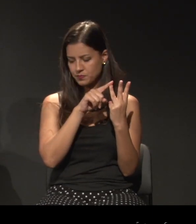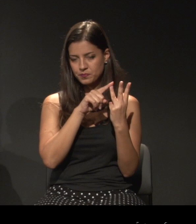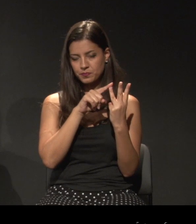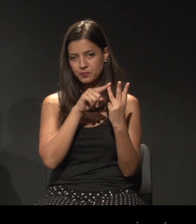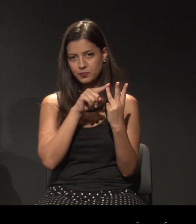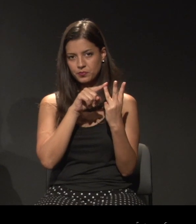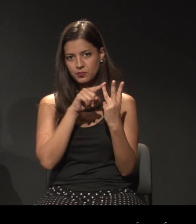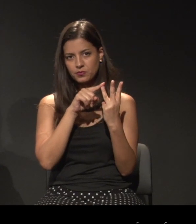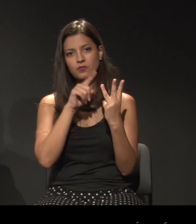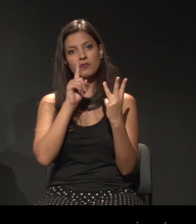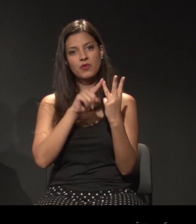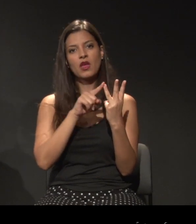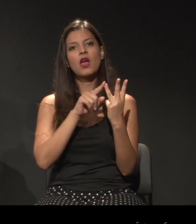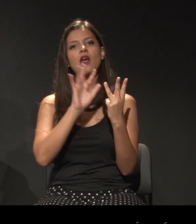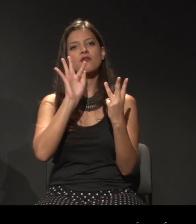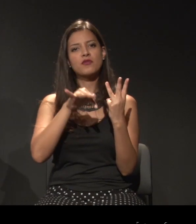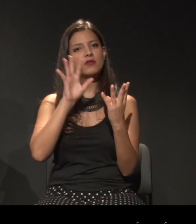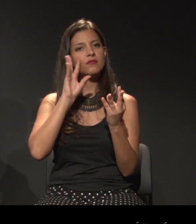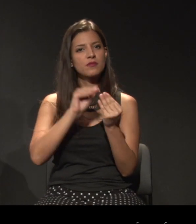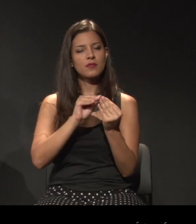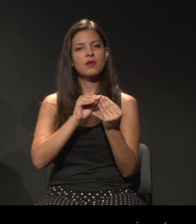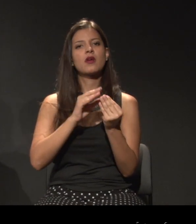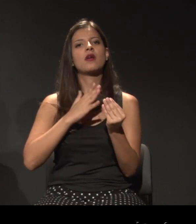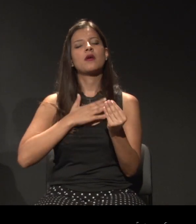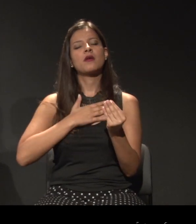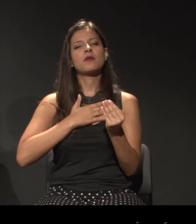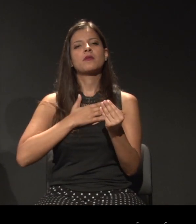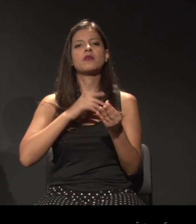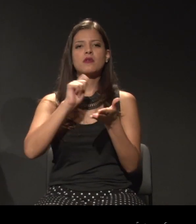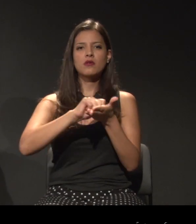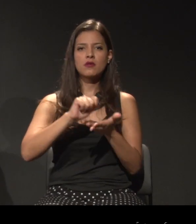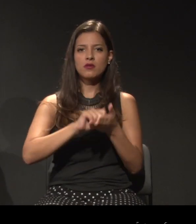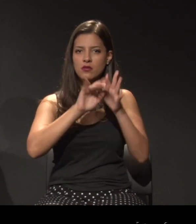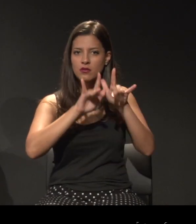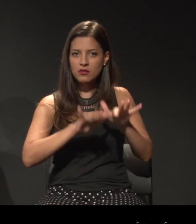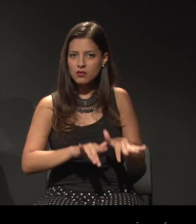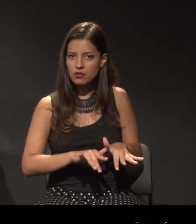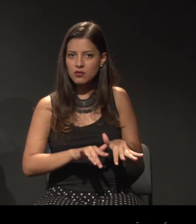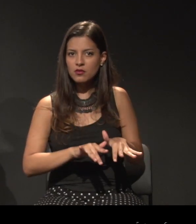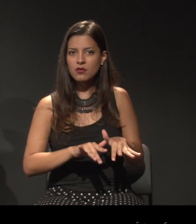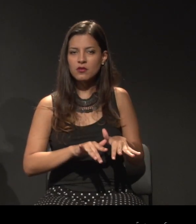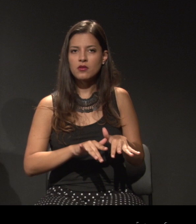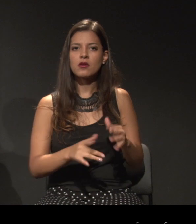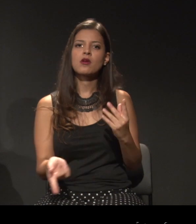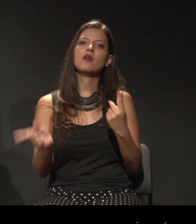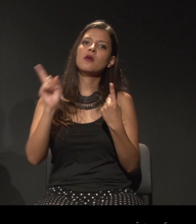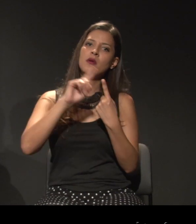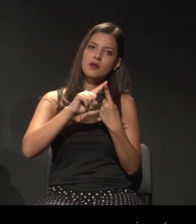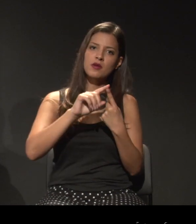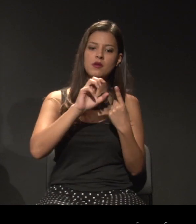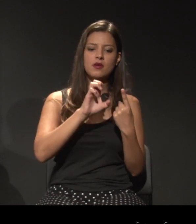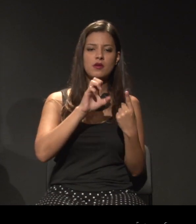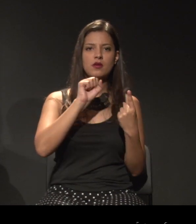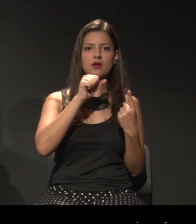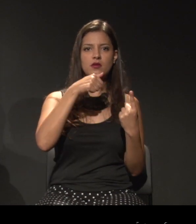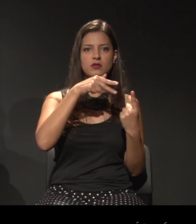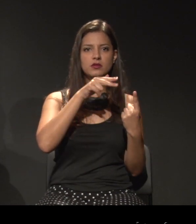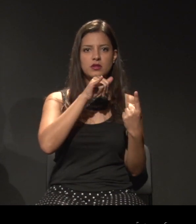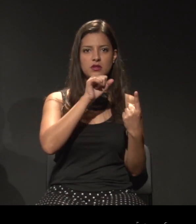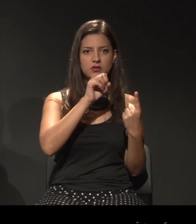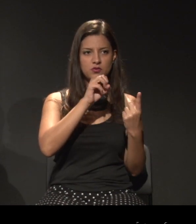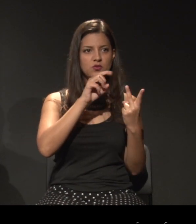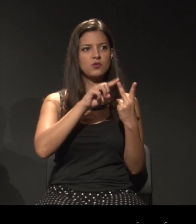conclusão, era a minha monografia, que chama, ou seja, o primeiro esquizo, o segundo que eu disse,